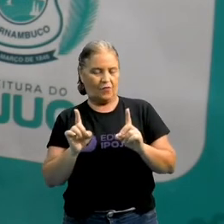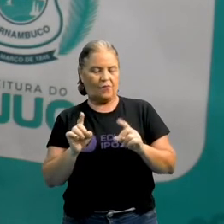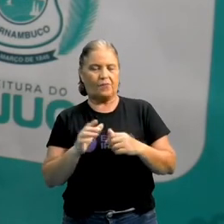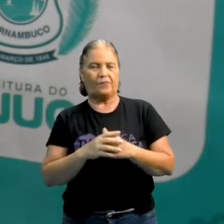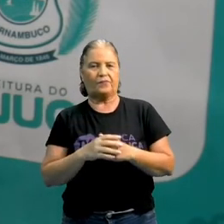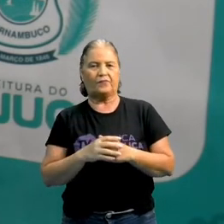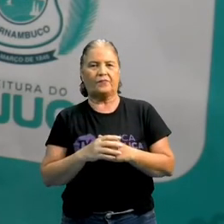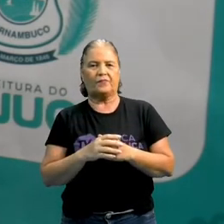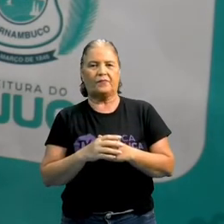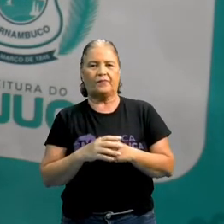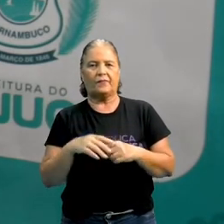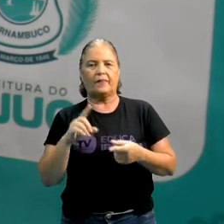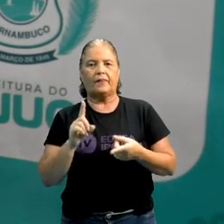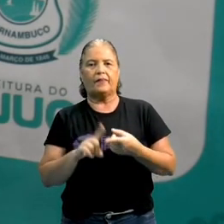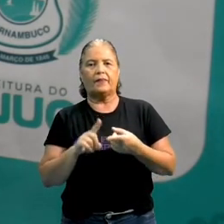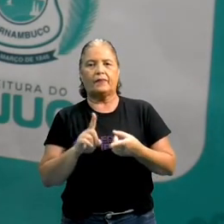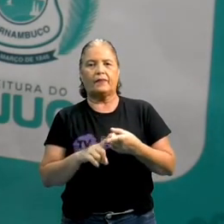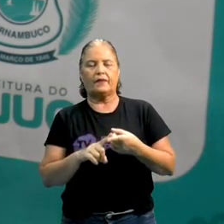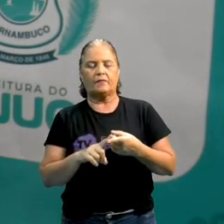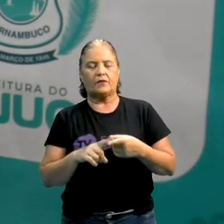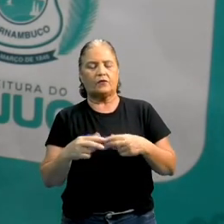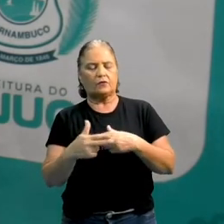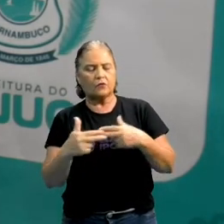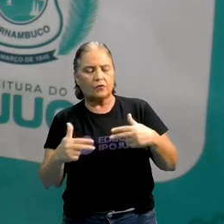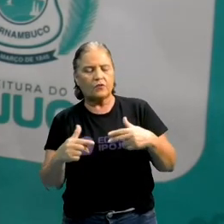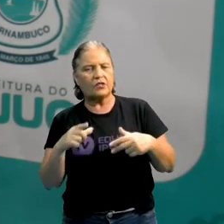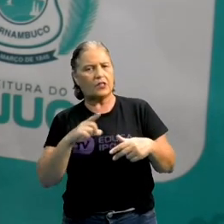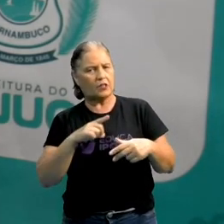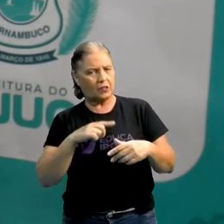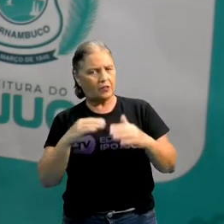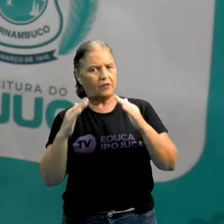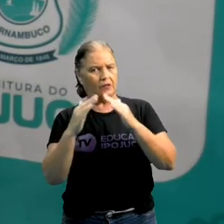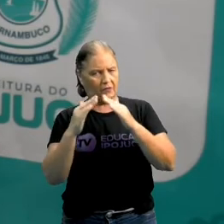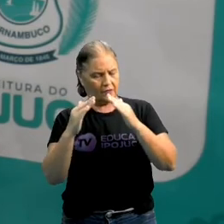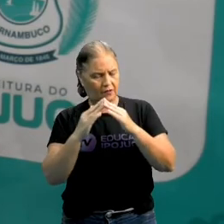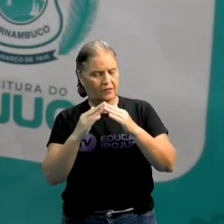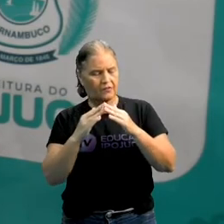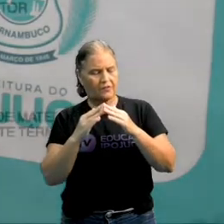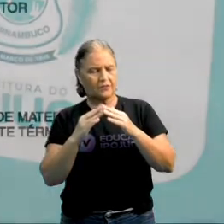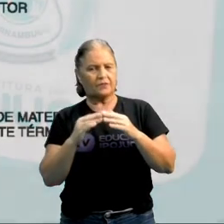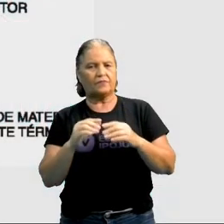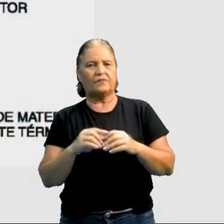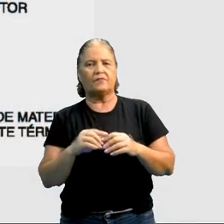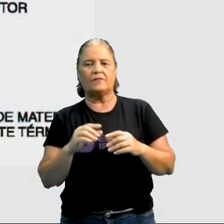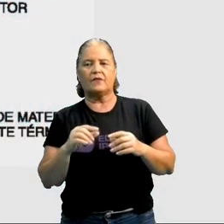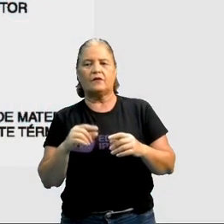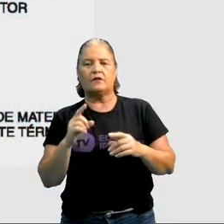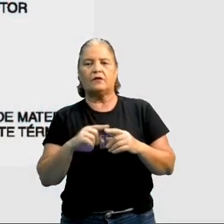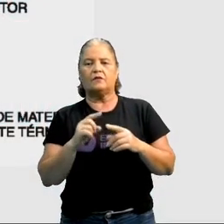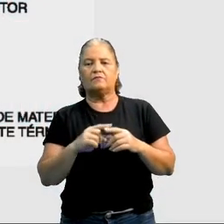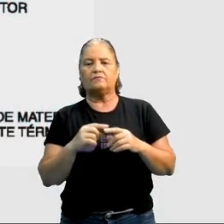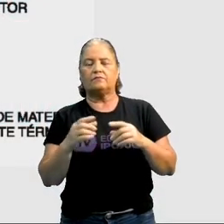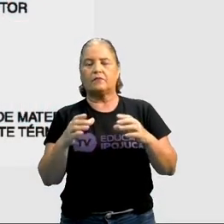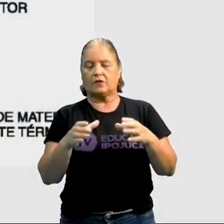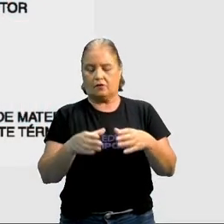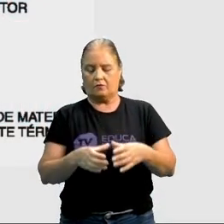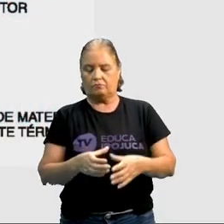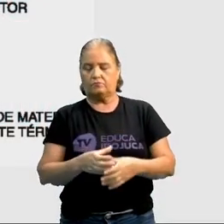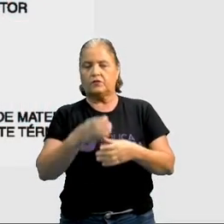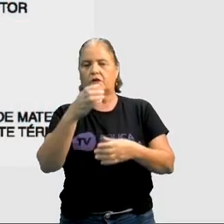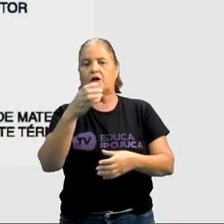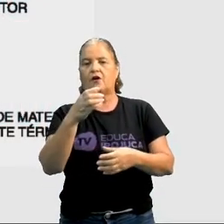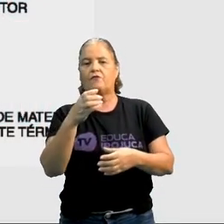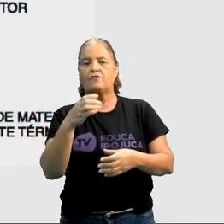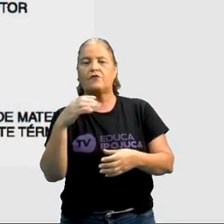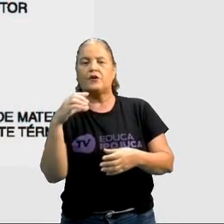Algumas coisas que a gente tem em casa aqui servem como isolante térmico e a gente usa bastante. Por exemplo, a garrafa térmica. Ela tem